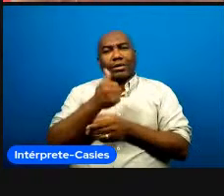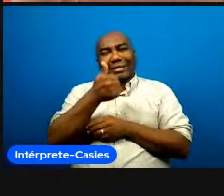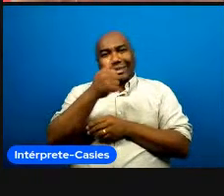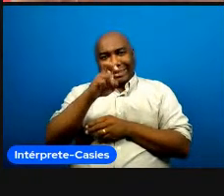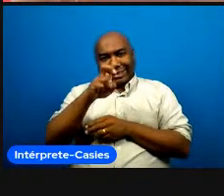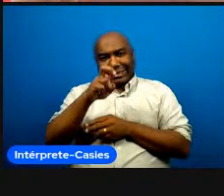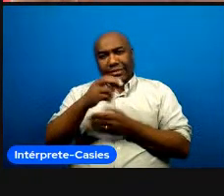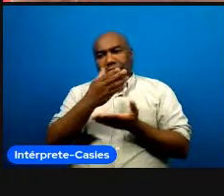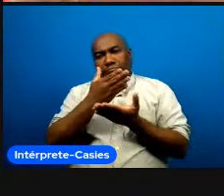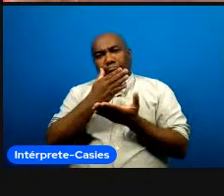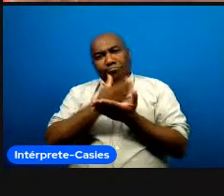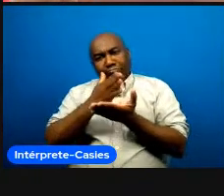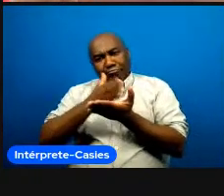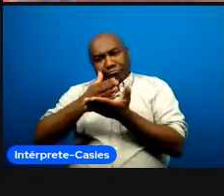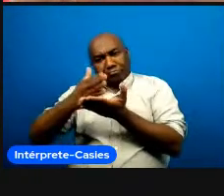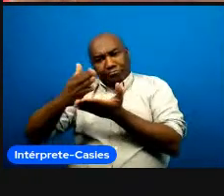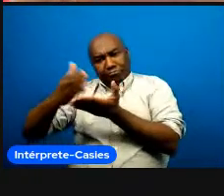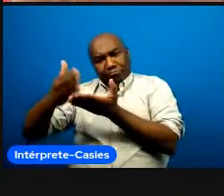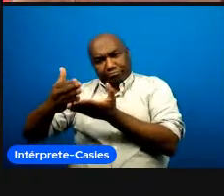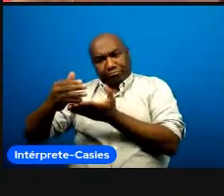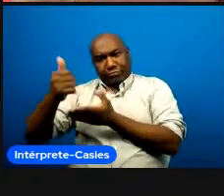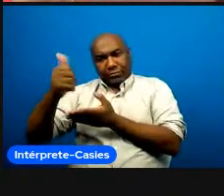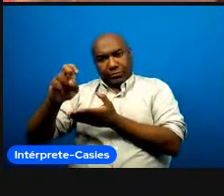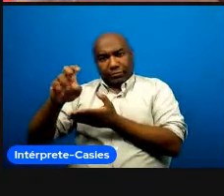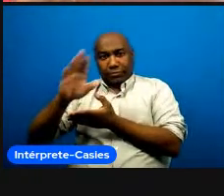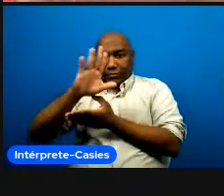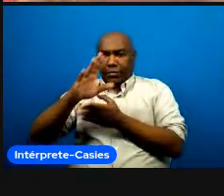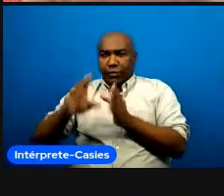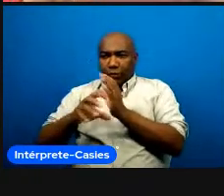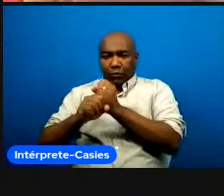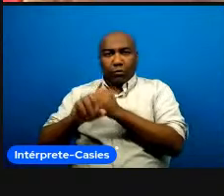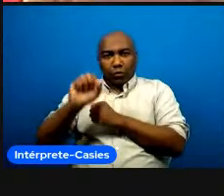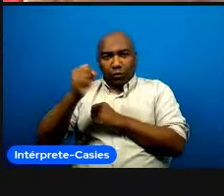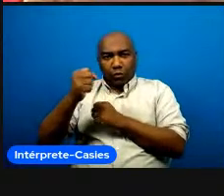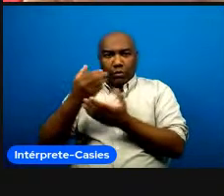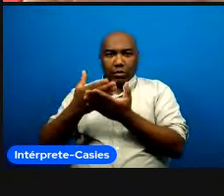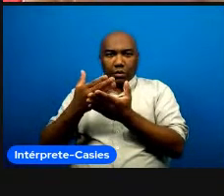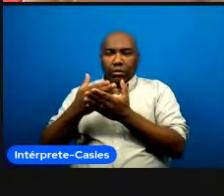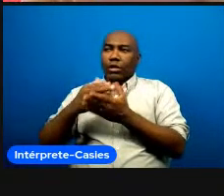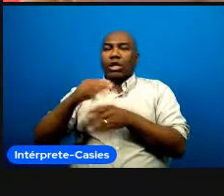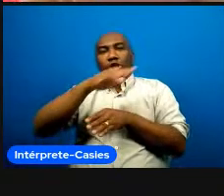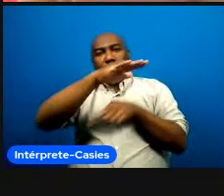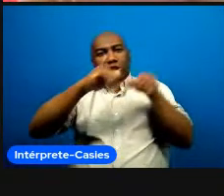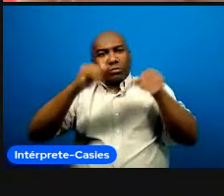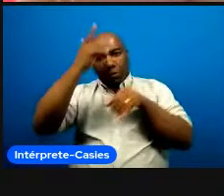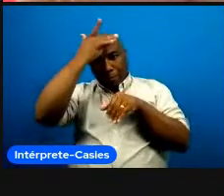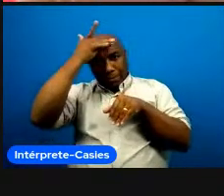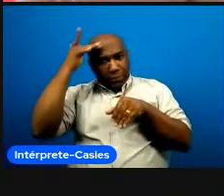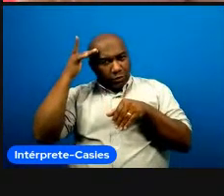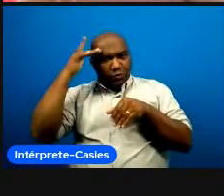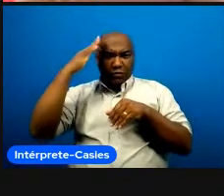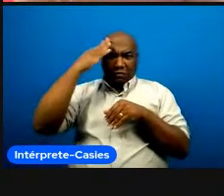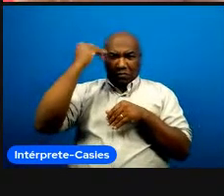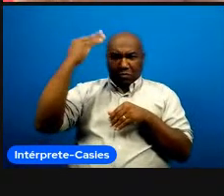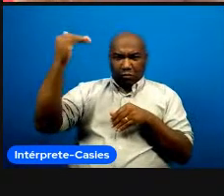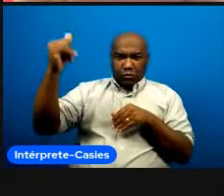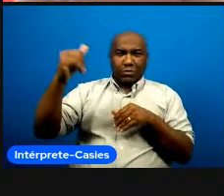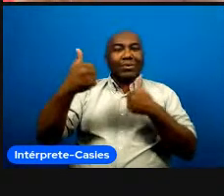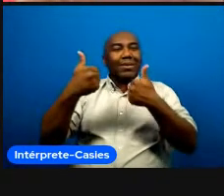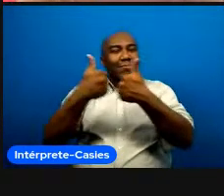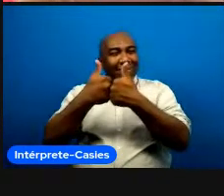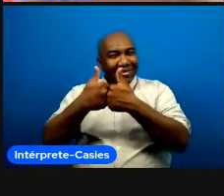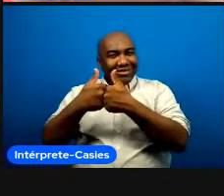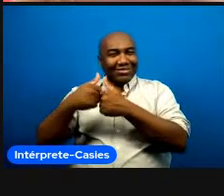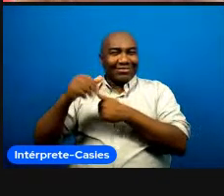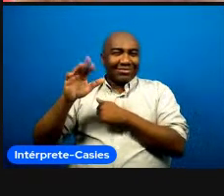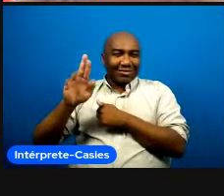convidados é muito legal os alunos amaram porque veio né treinador e treinadora de seleção brasileira a gente tá numa região ali muito intensa